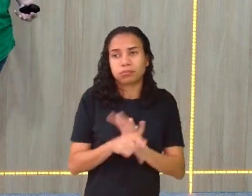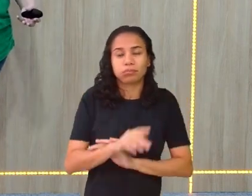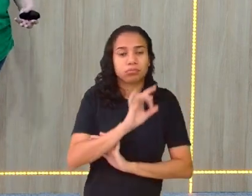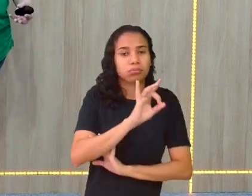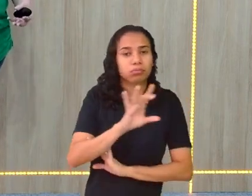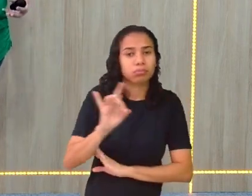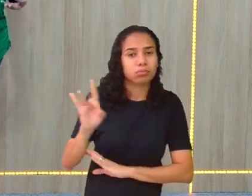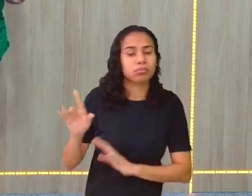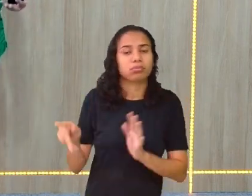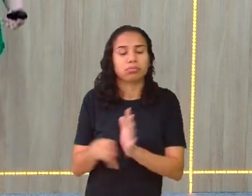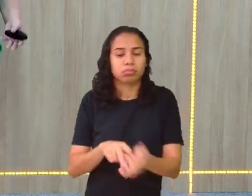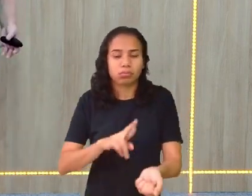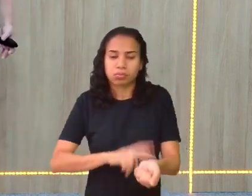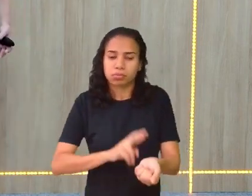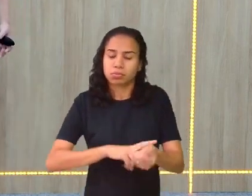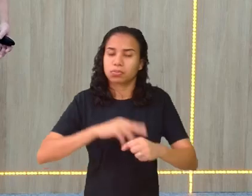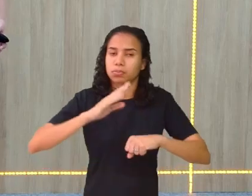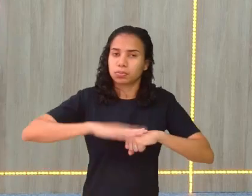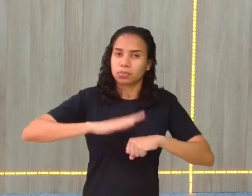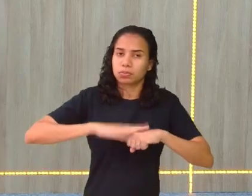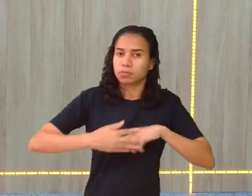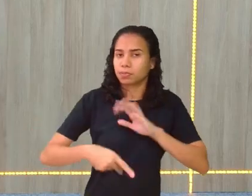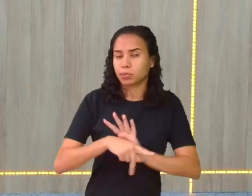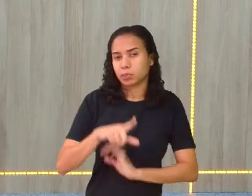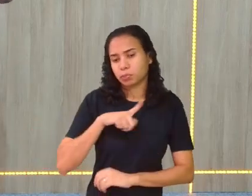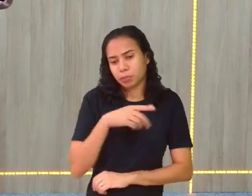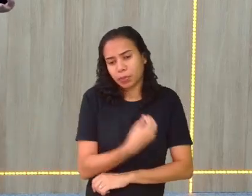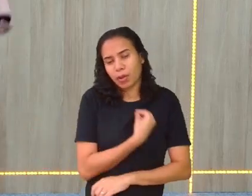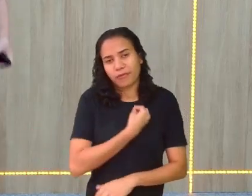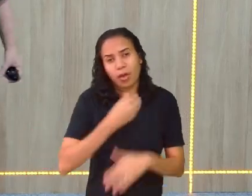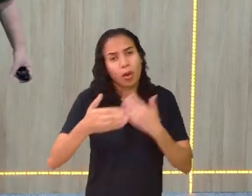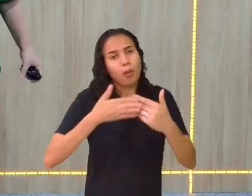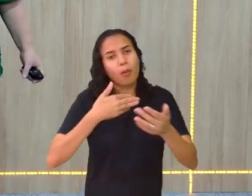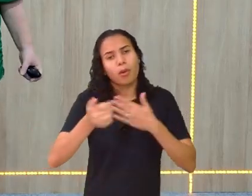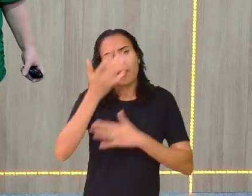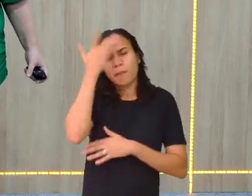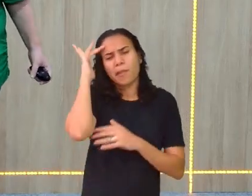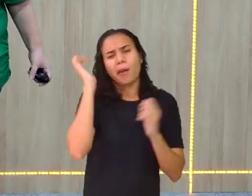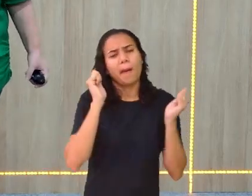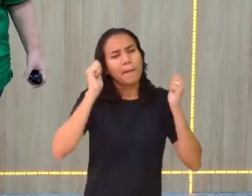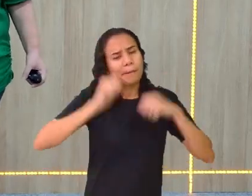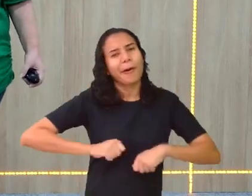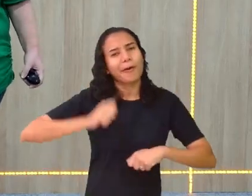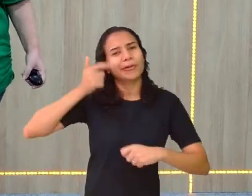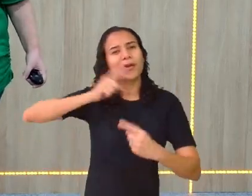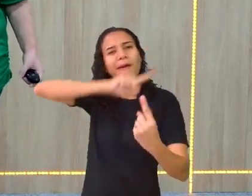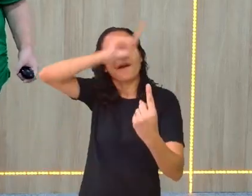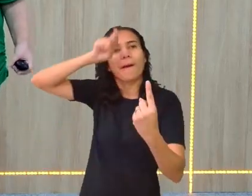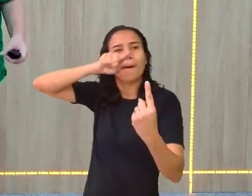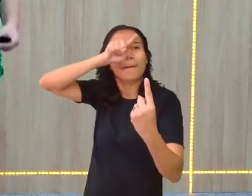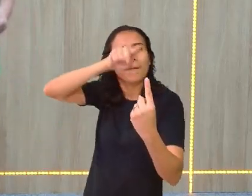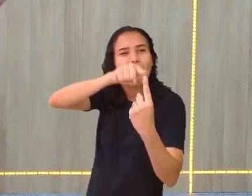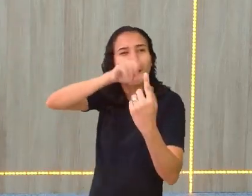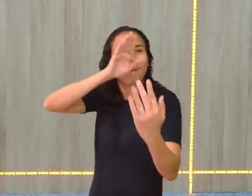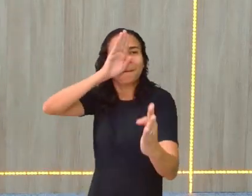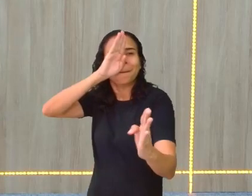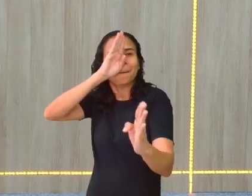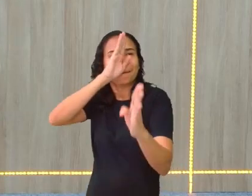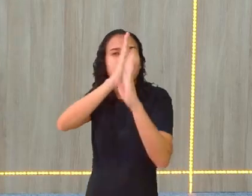cada um vai no seu ritmo. Qualquer um pode alcançar seus objetivos.